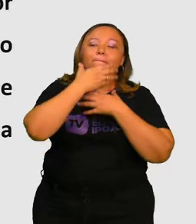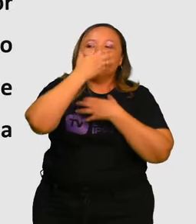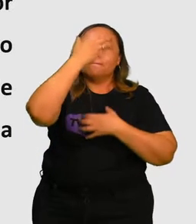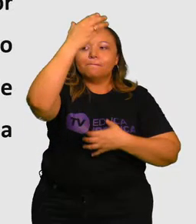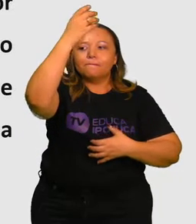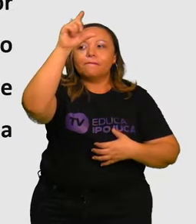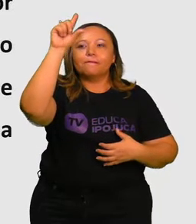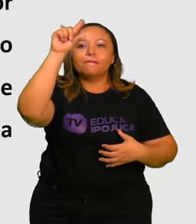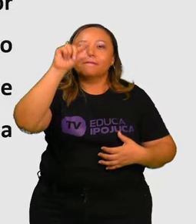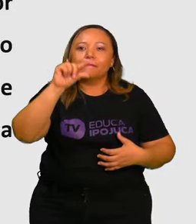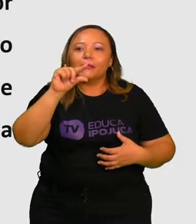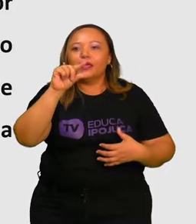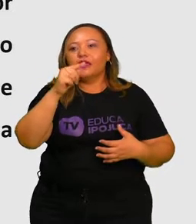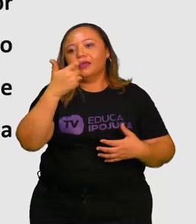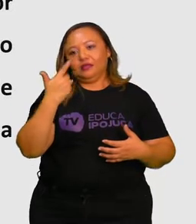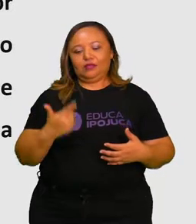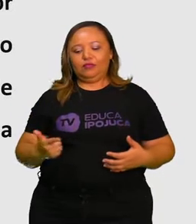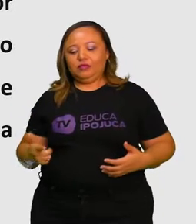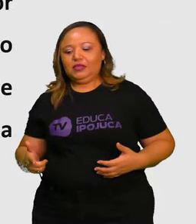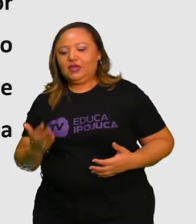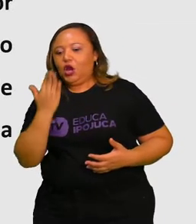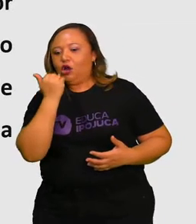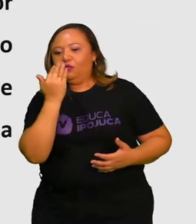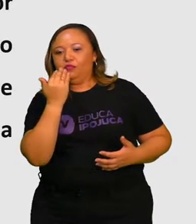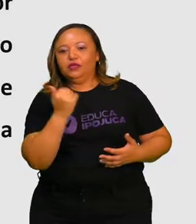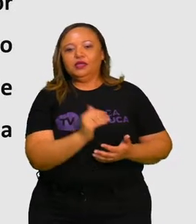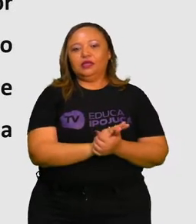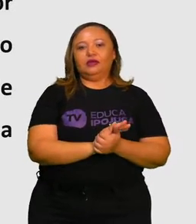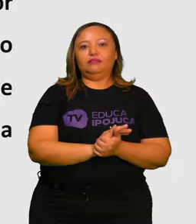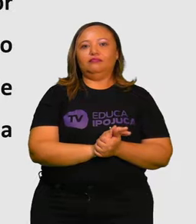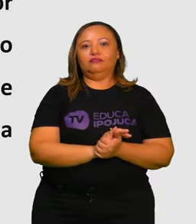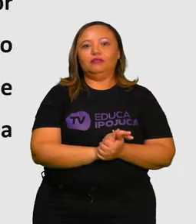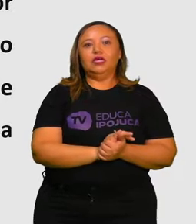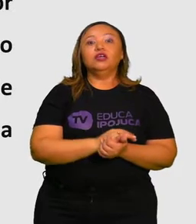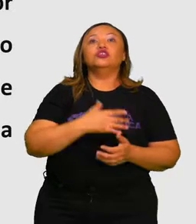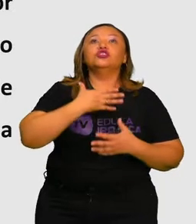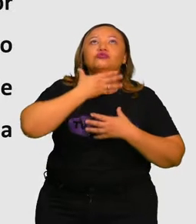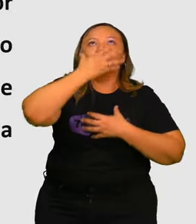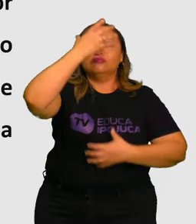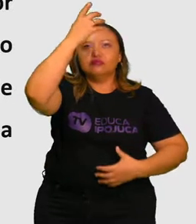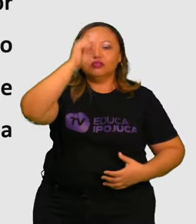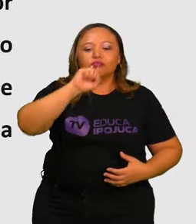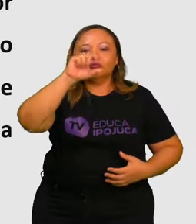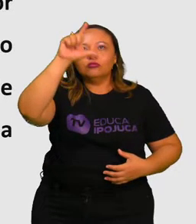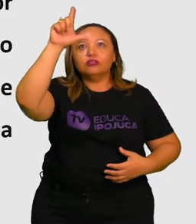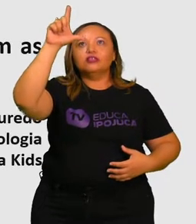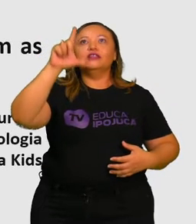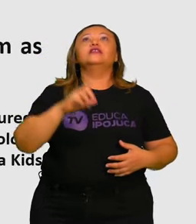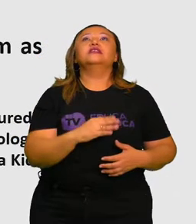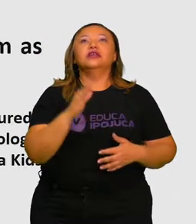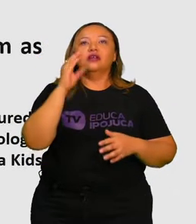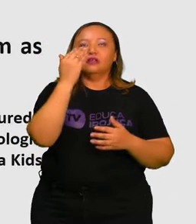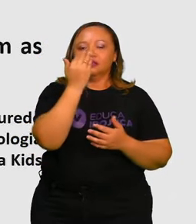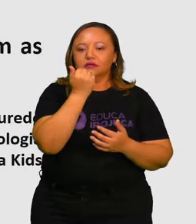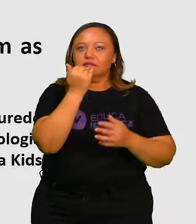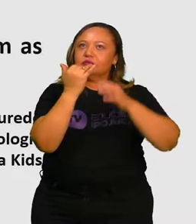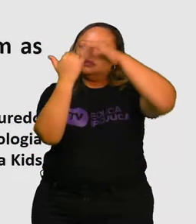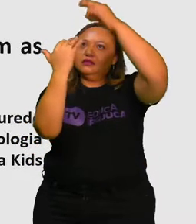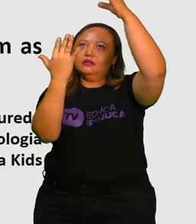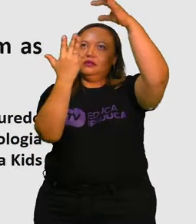pescoço comprido se alimentavam de folhas e de algumas árvores muito altas que se mantinham vivas durante a seca.